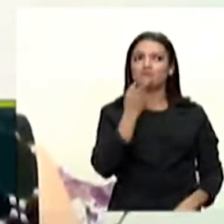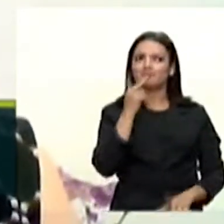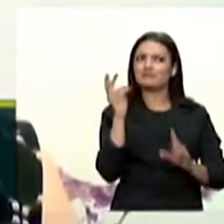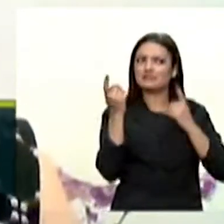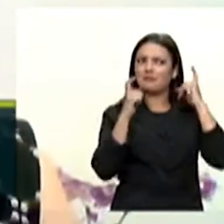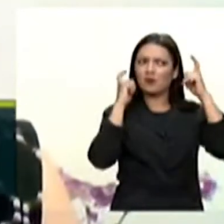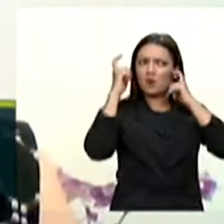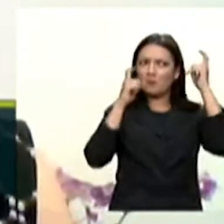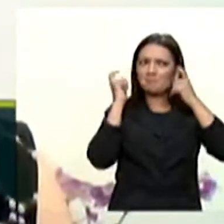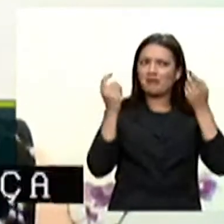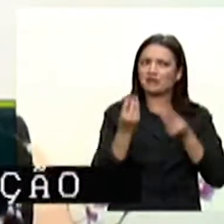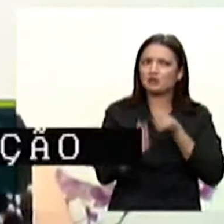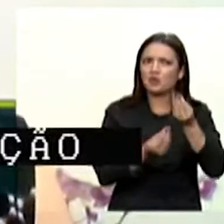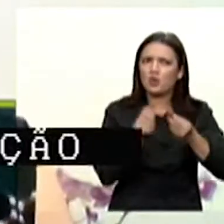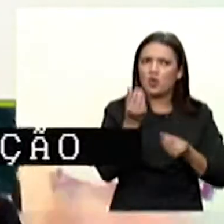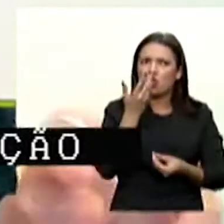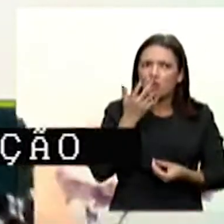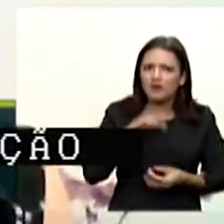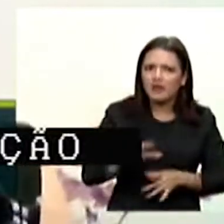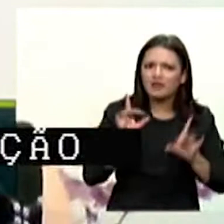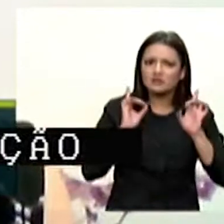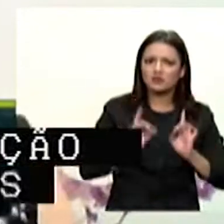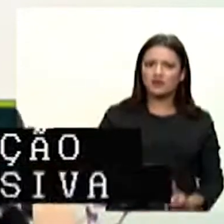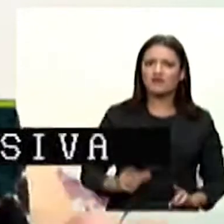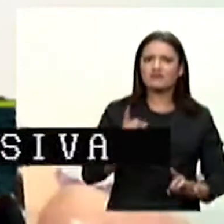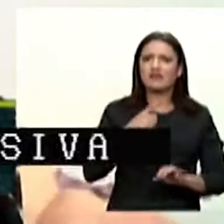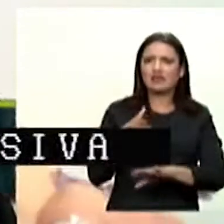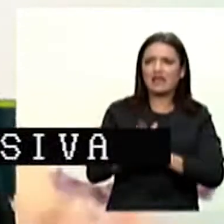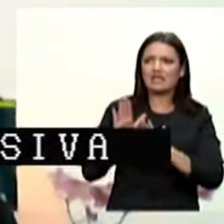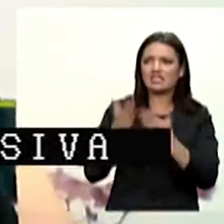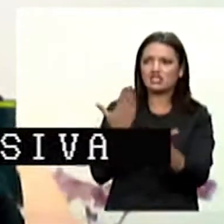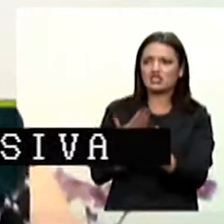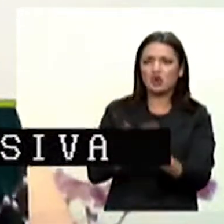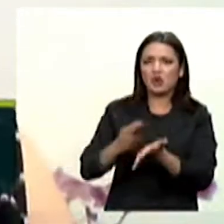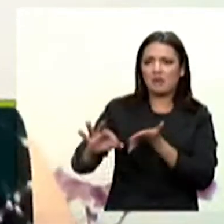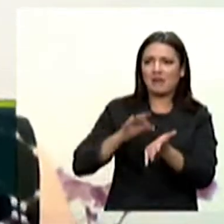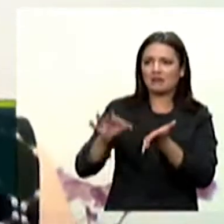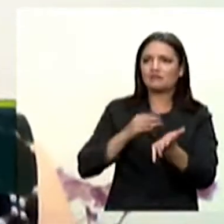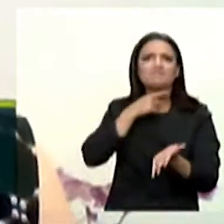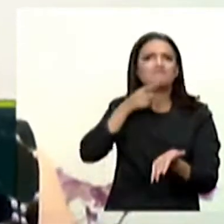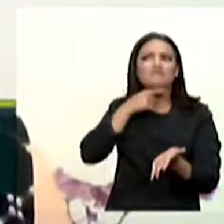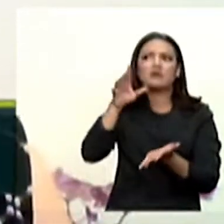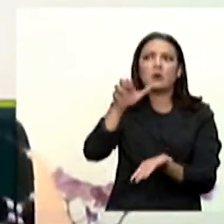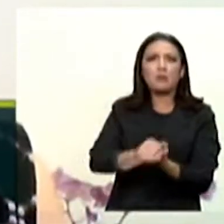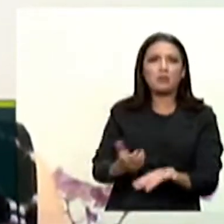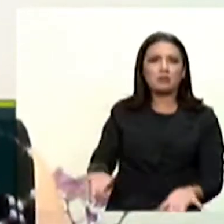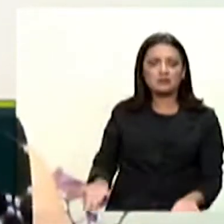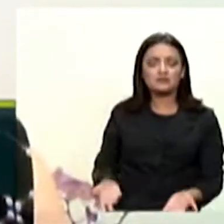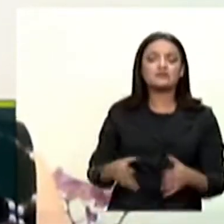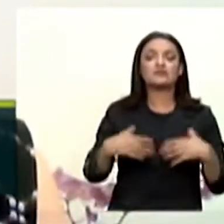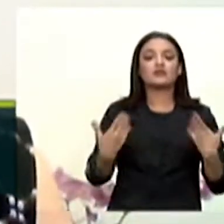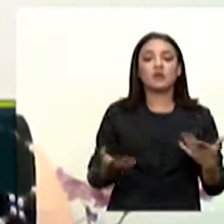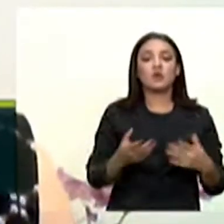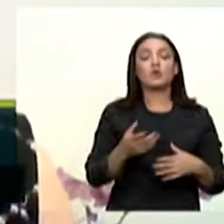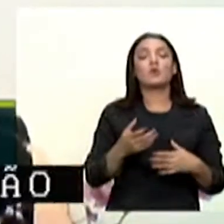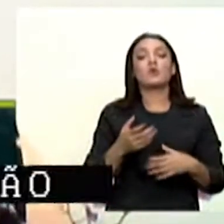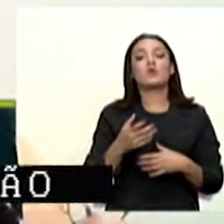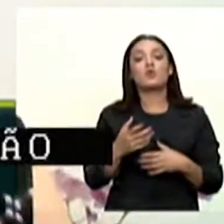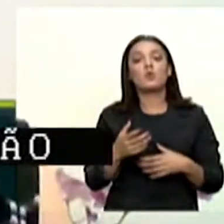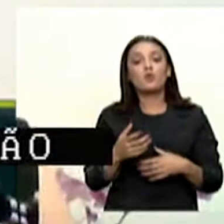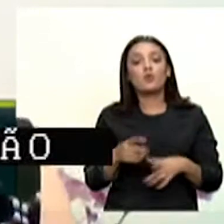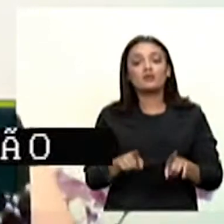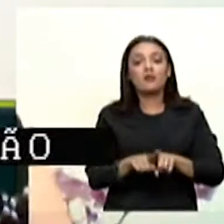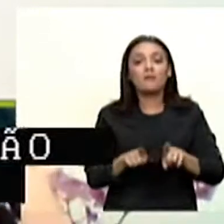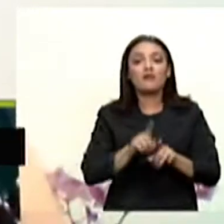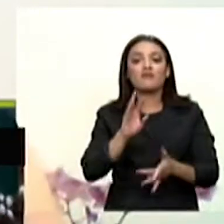crianças com deficiência que têm matrícula recusada em escolas, sobre a cobrança de taxas adicionais de alunos e alunas com deficiência e quanto